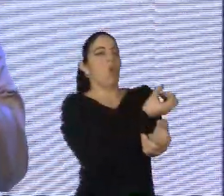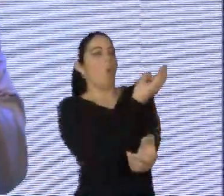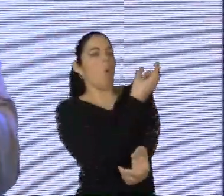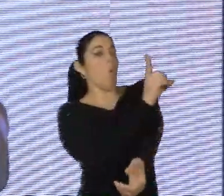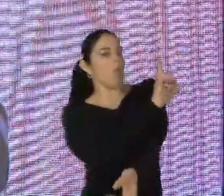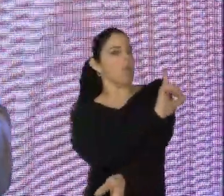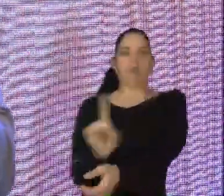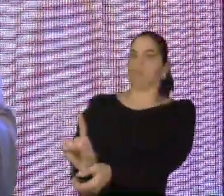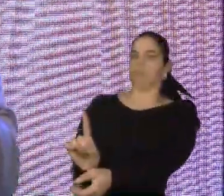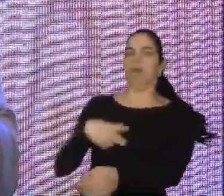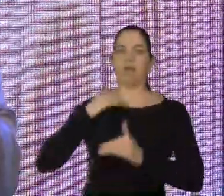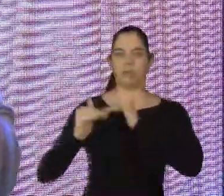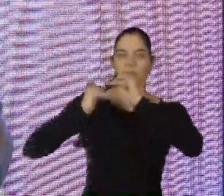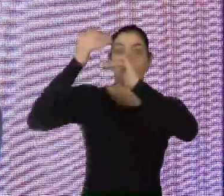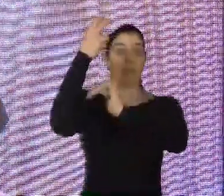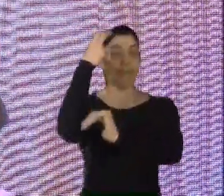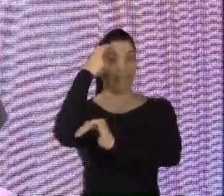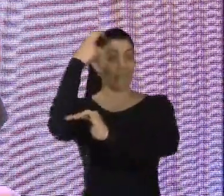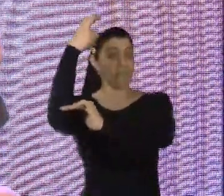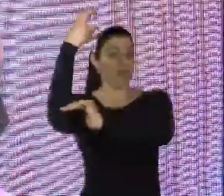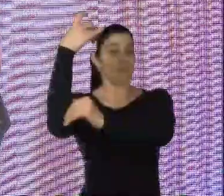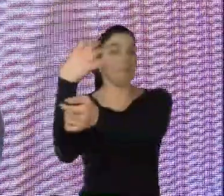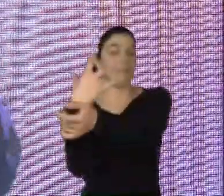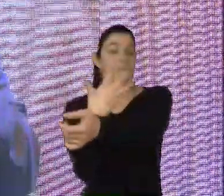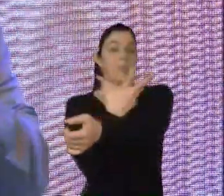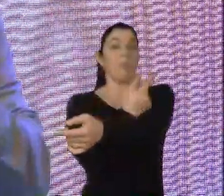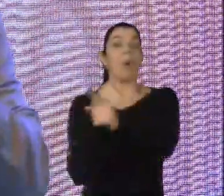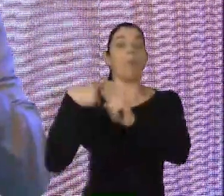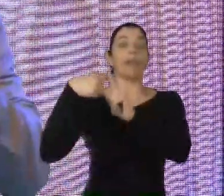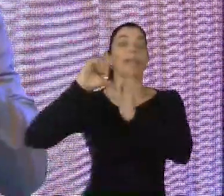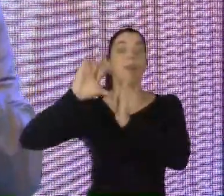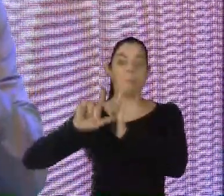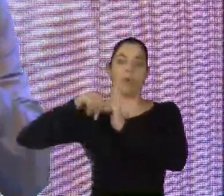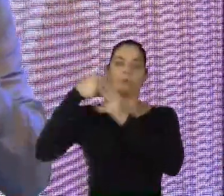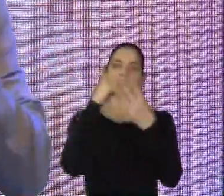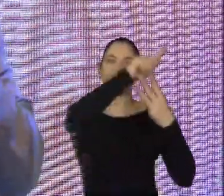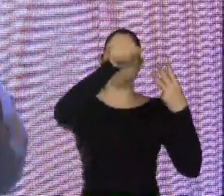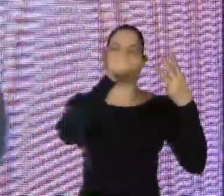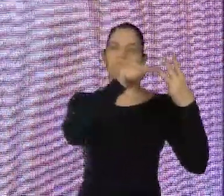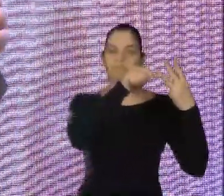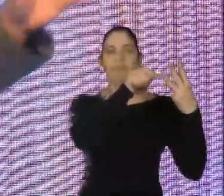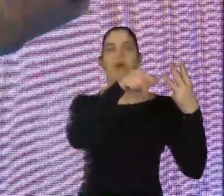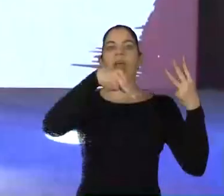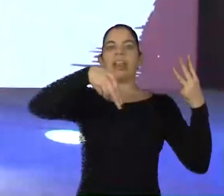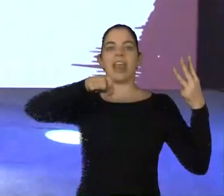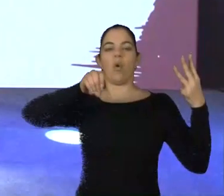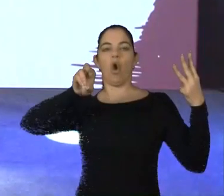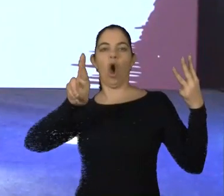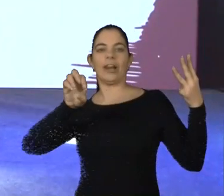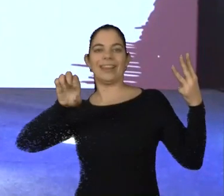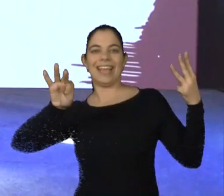e a necessidade de desenvolvimento da inteligência emocional. Porque no neocórtex, que é a casca de fora, é onde acontece a grande